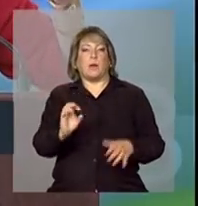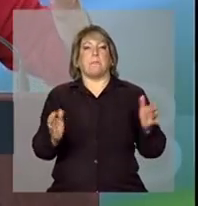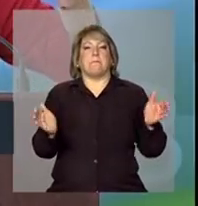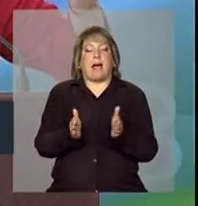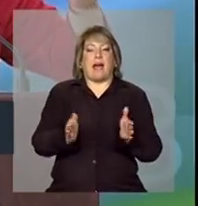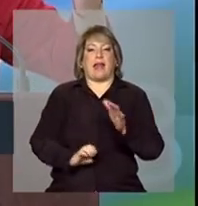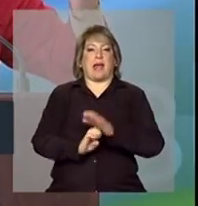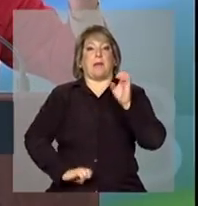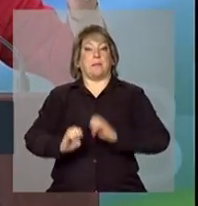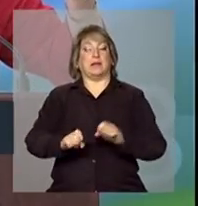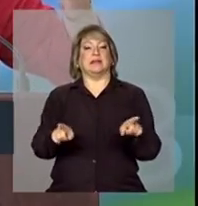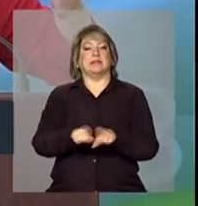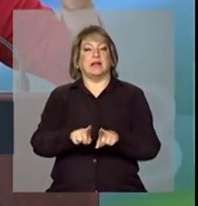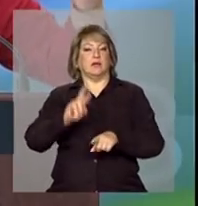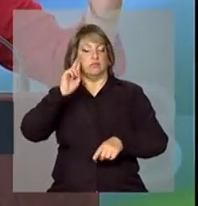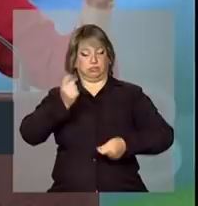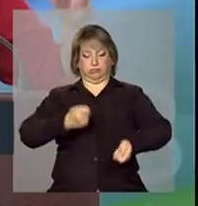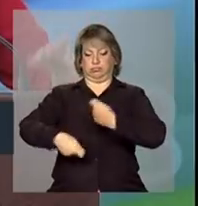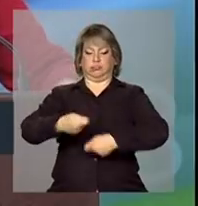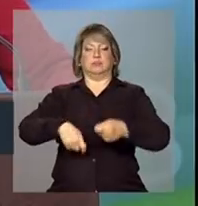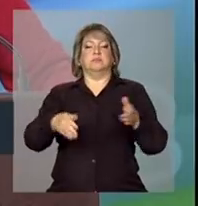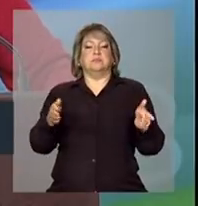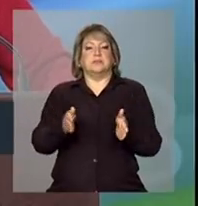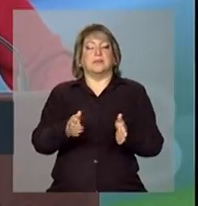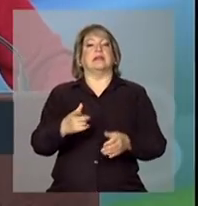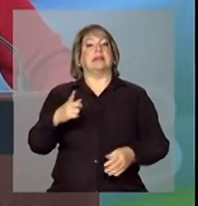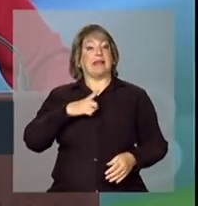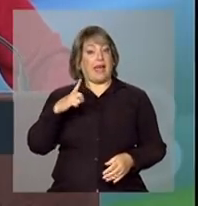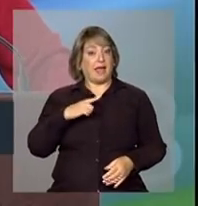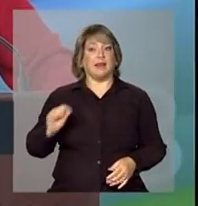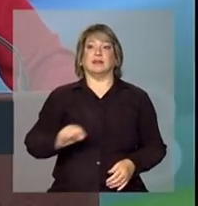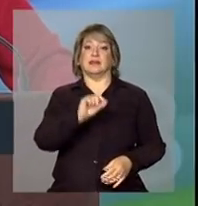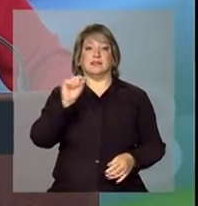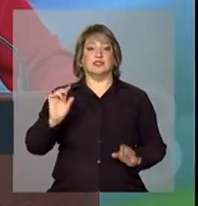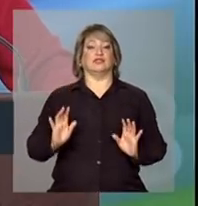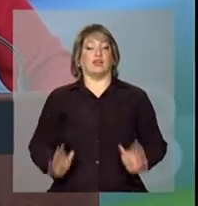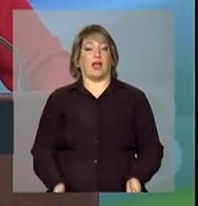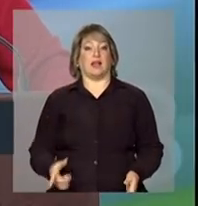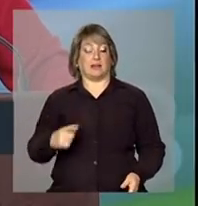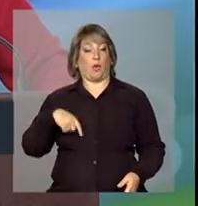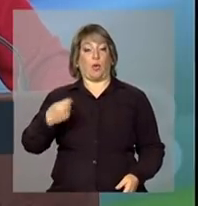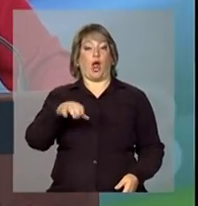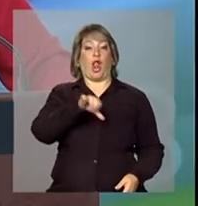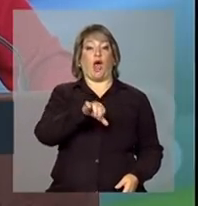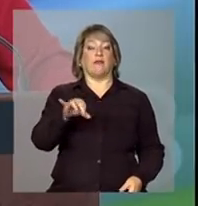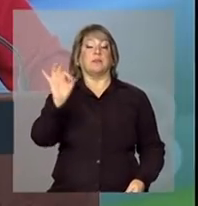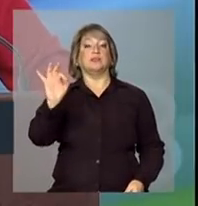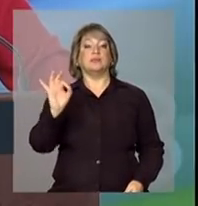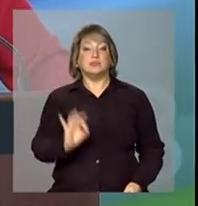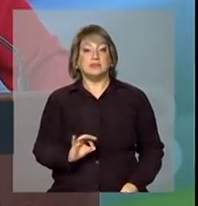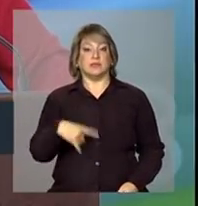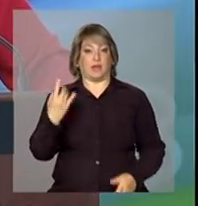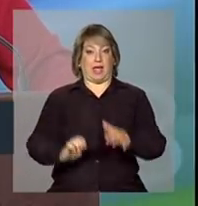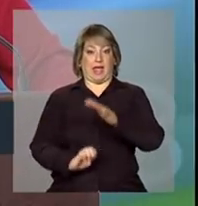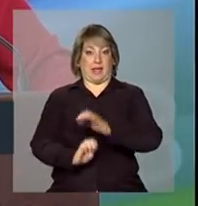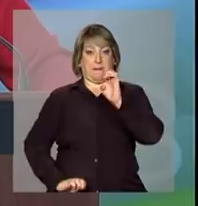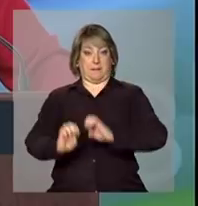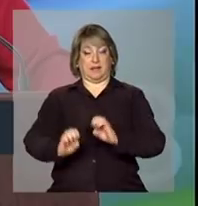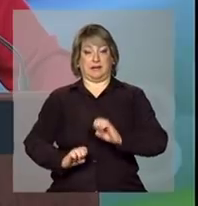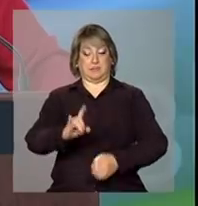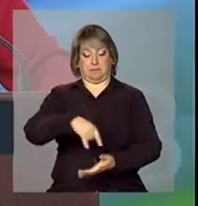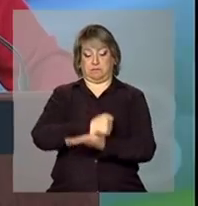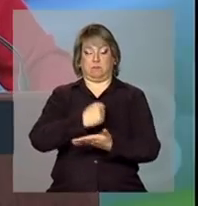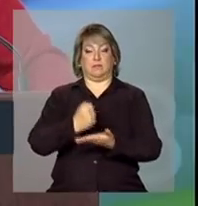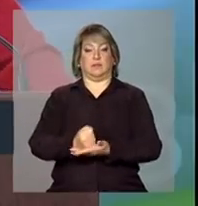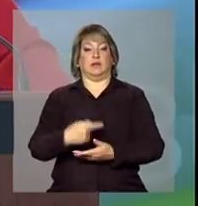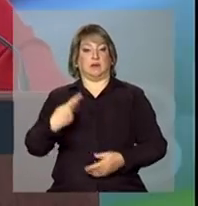também com micro empreendedores aí incluído, representando 99% das empresas formalizadas